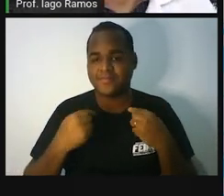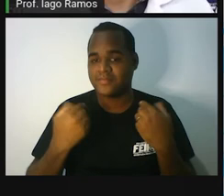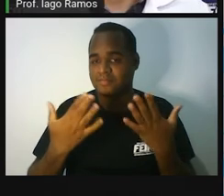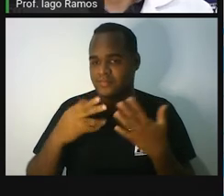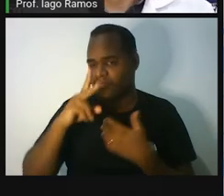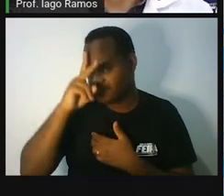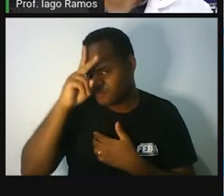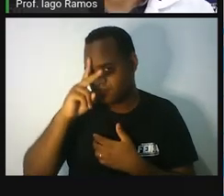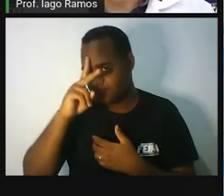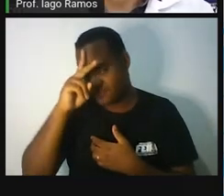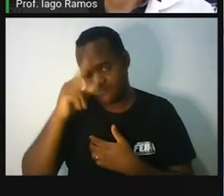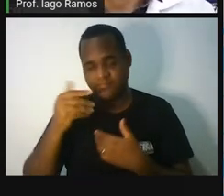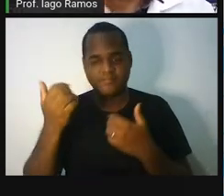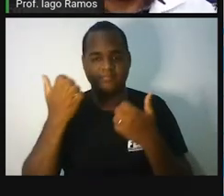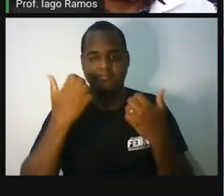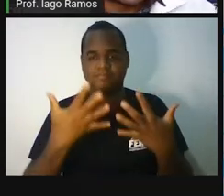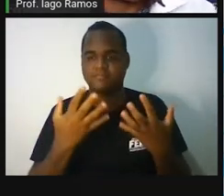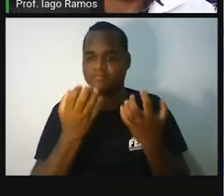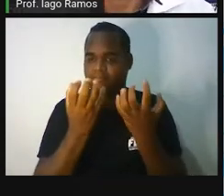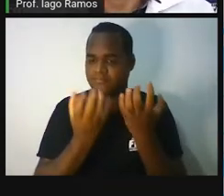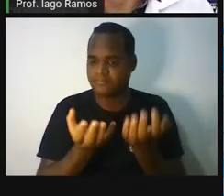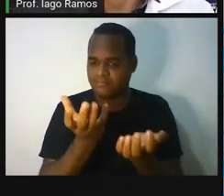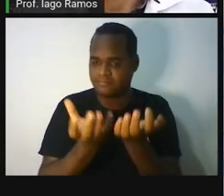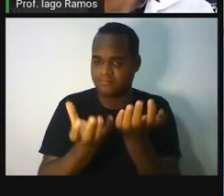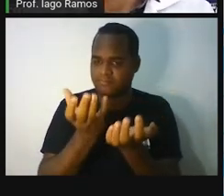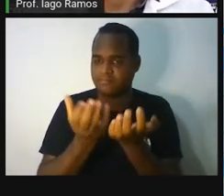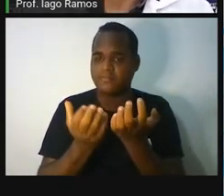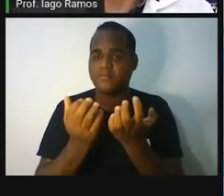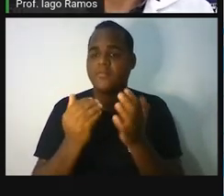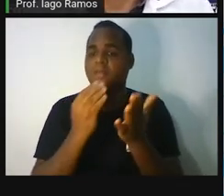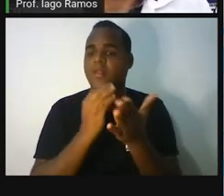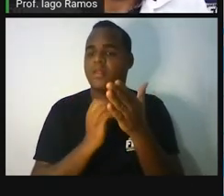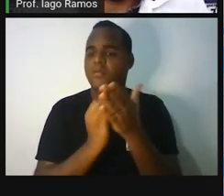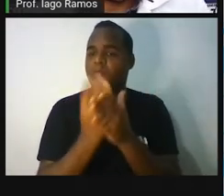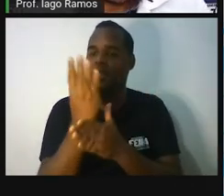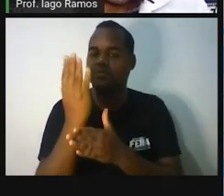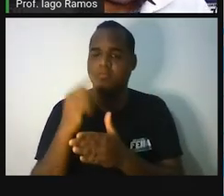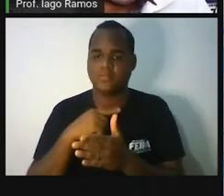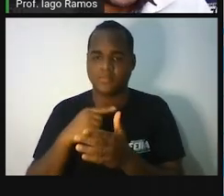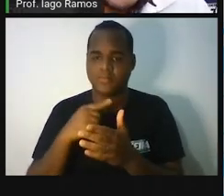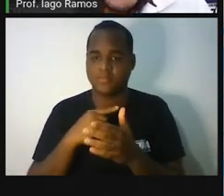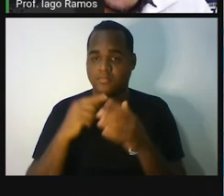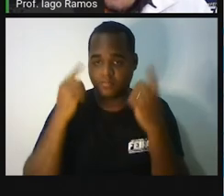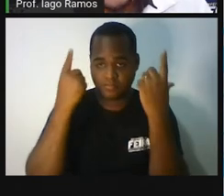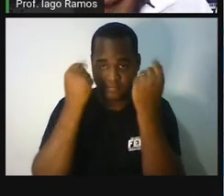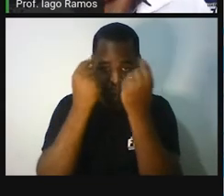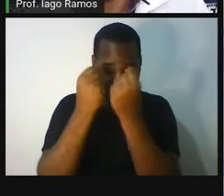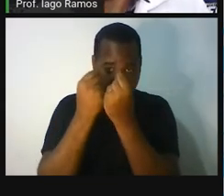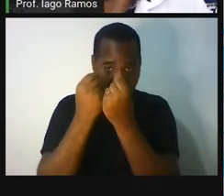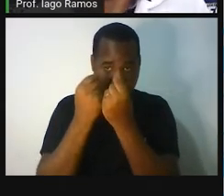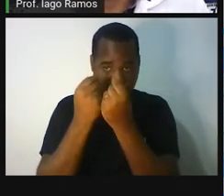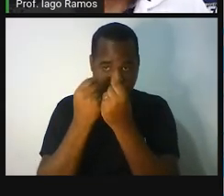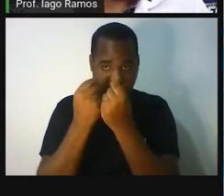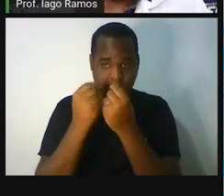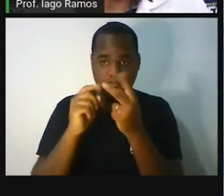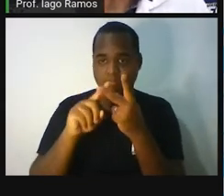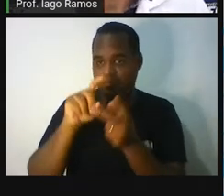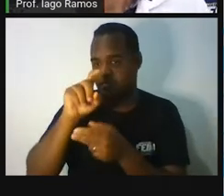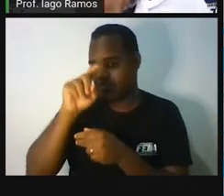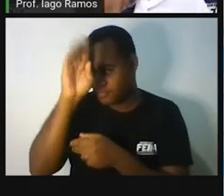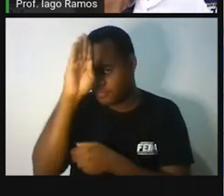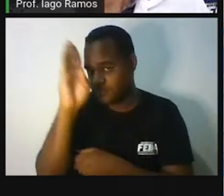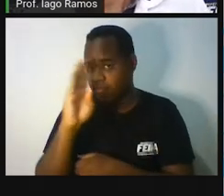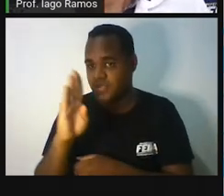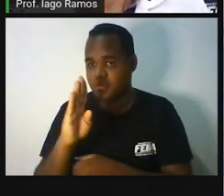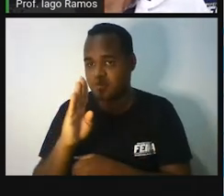história da balança dos dois pratos. Onde é que ela surgiu? Foi na Grécia Antiga? Foi no Brasil?